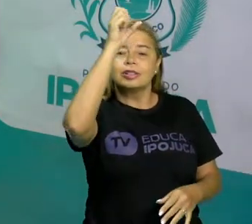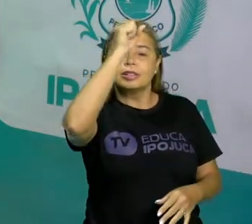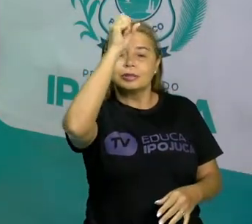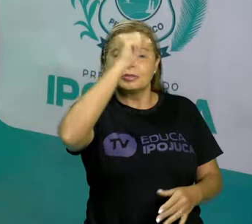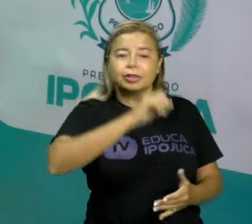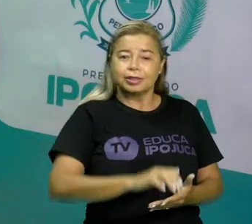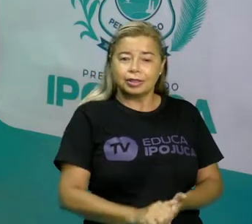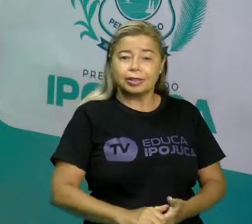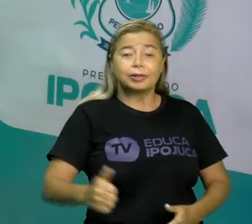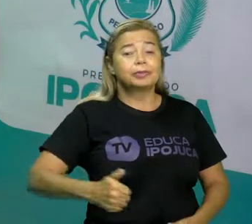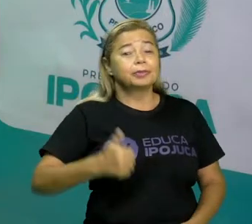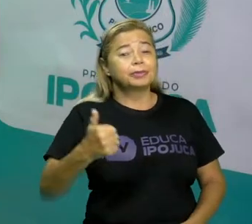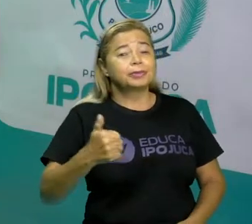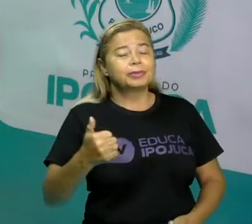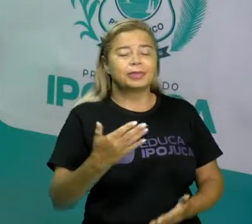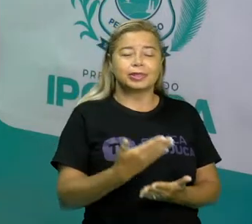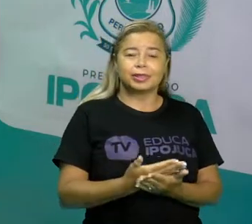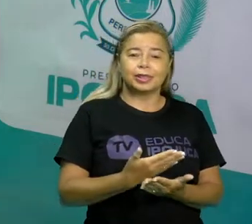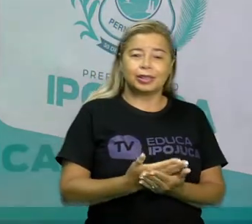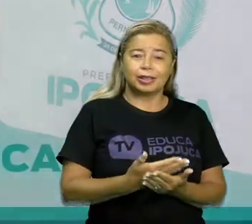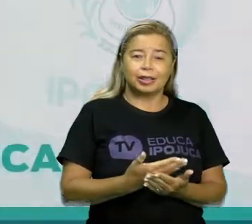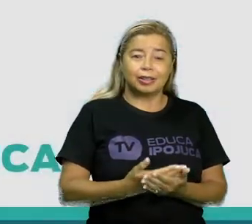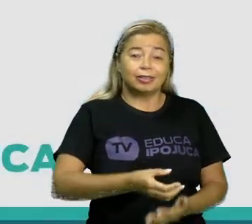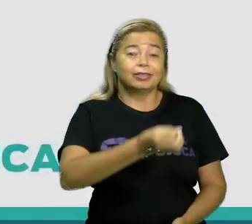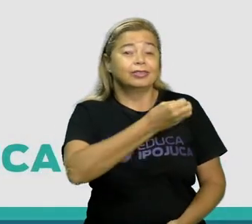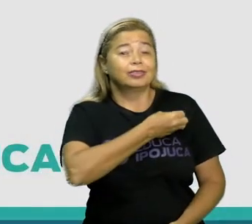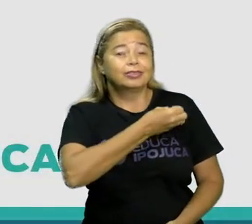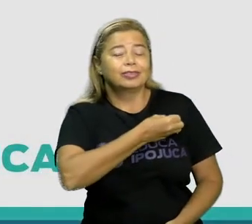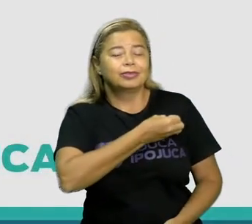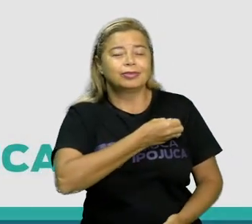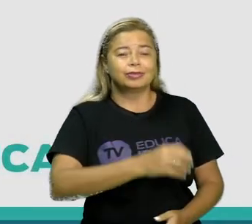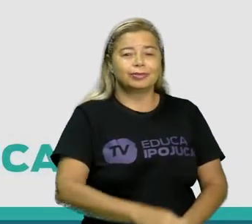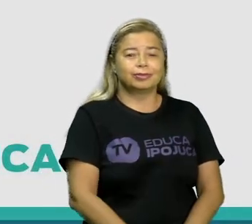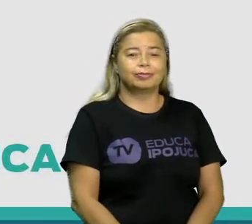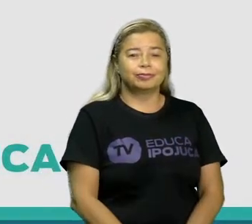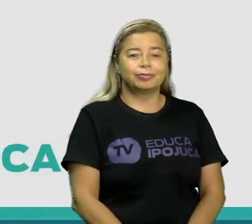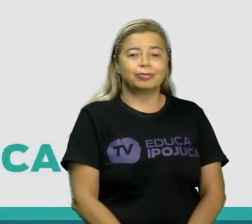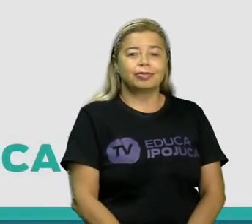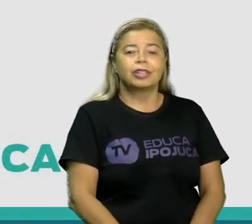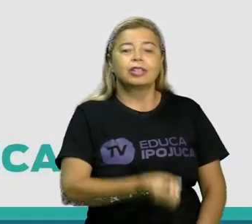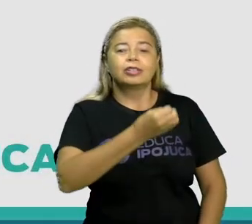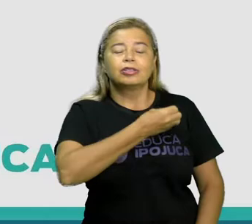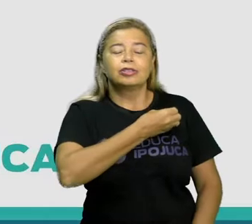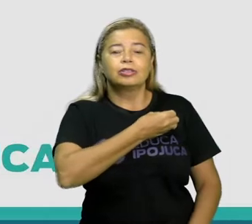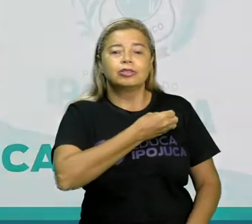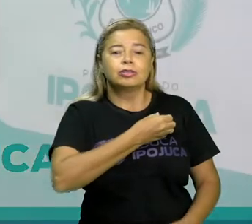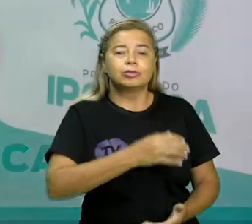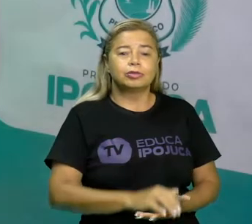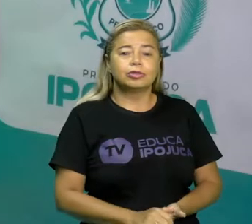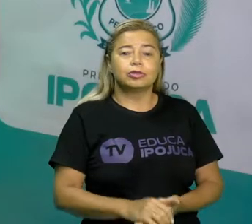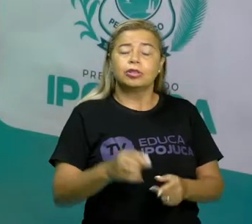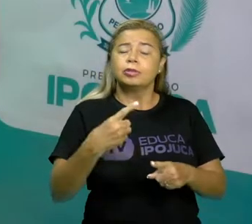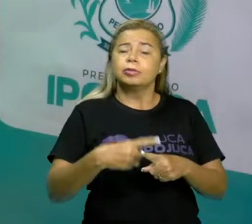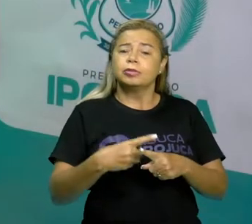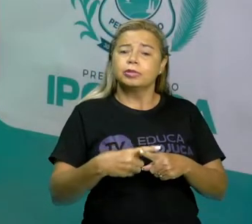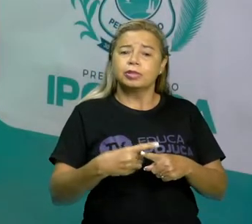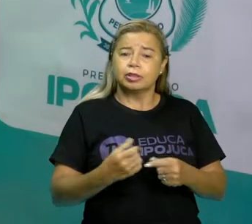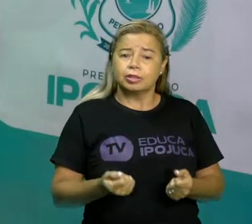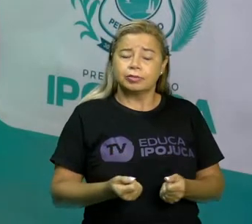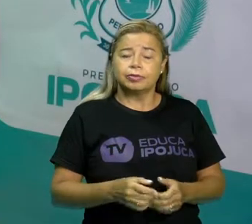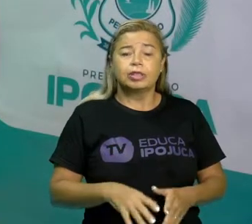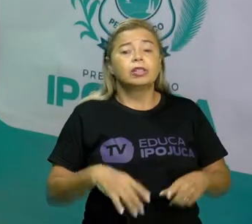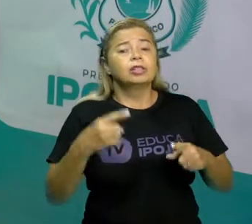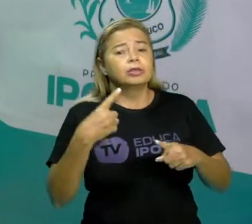primeira aula sobre os números. Os números, por quê? Porque a gente tem que